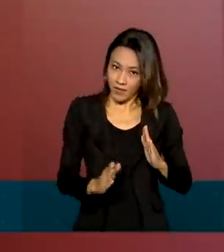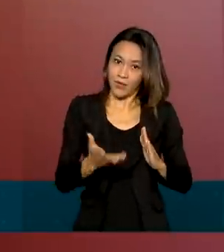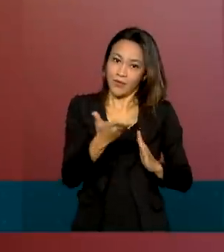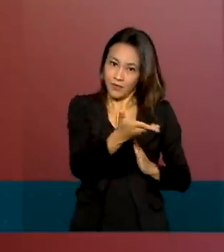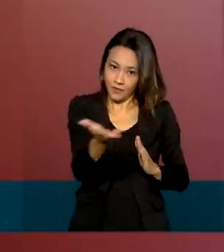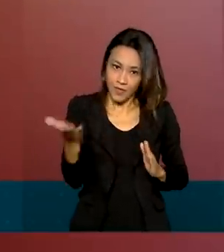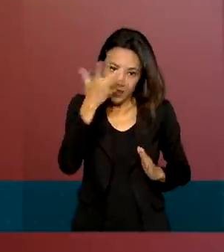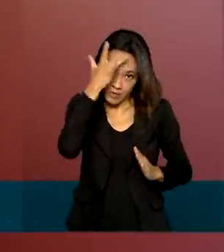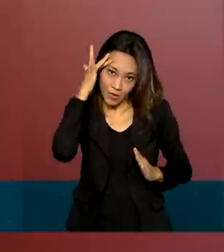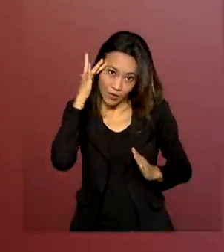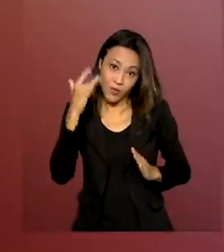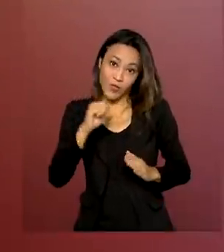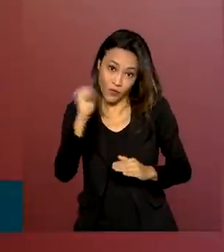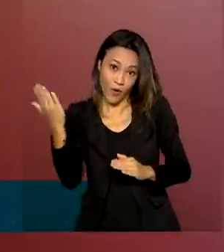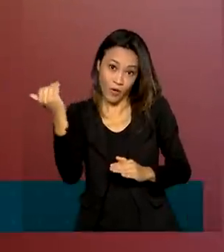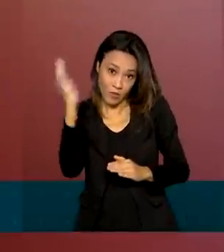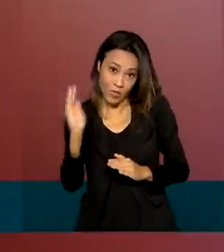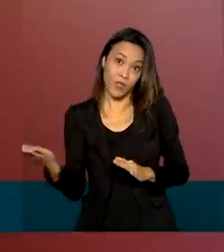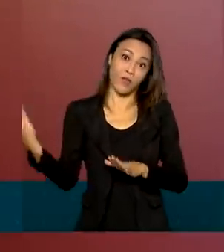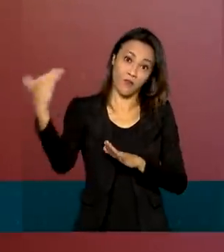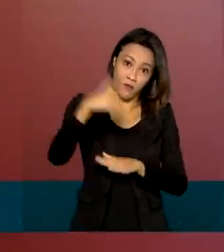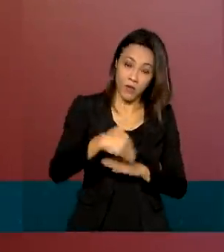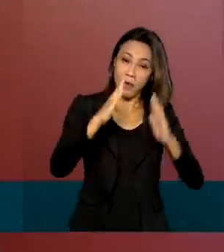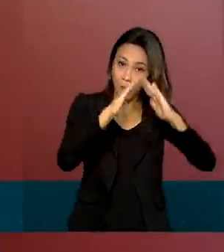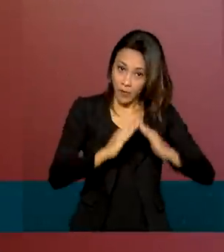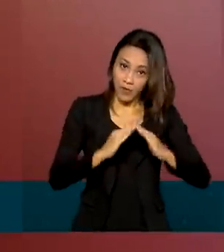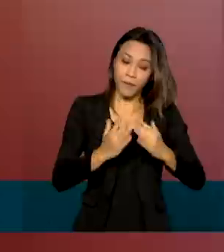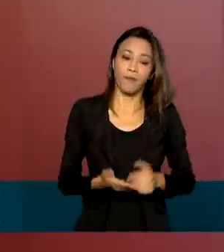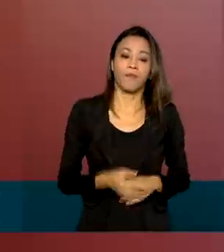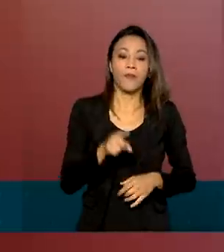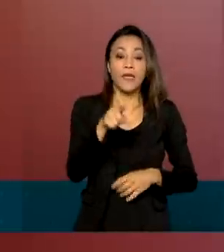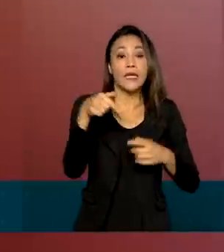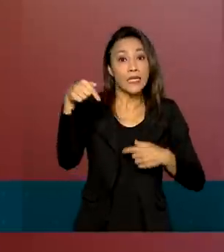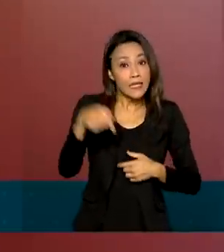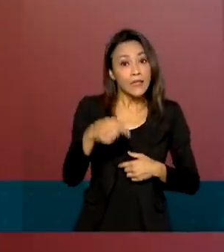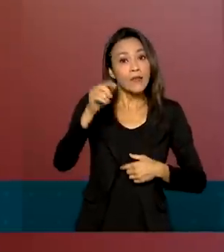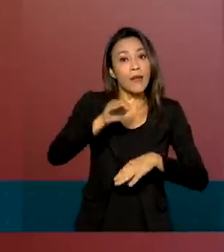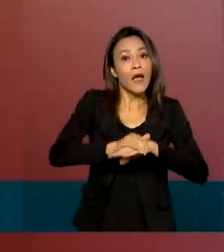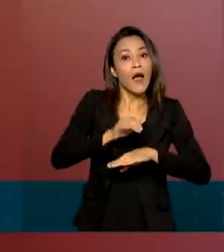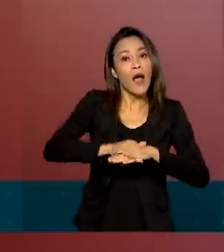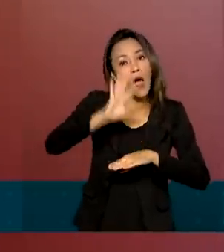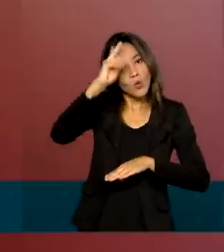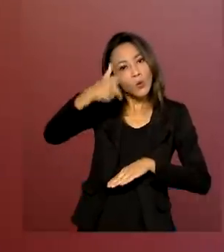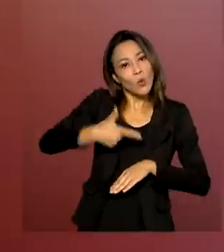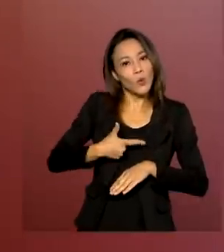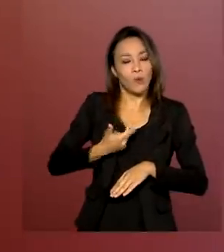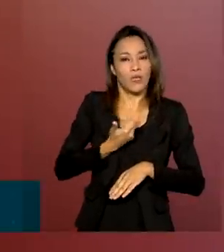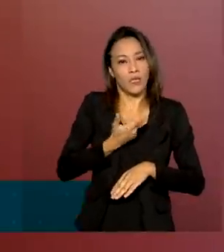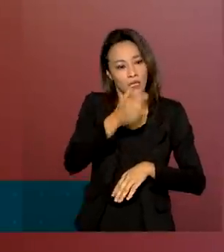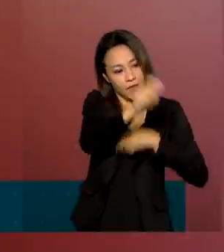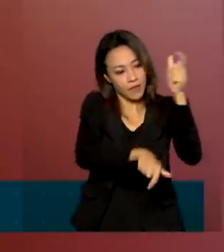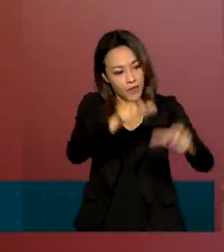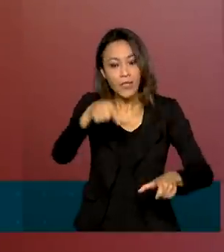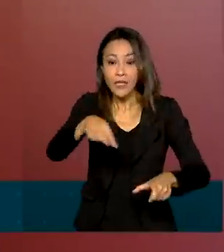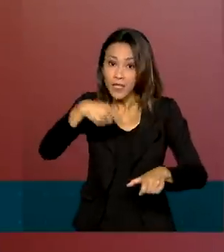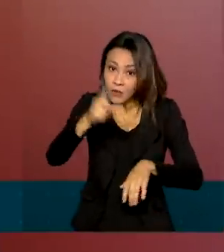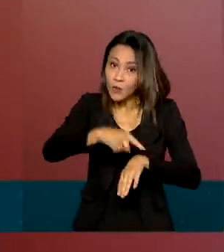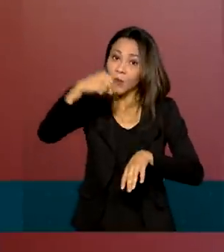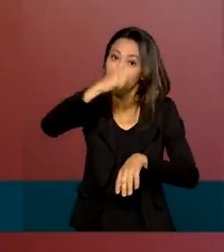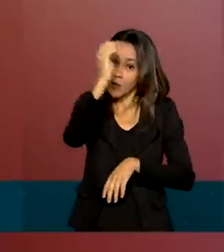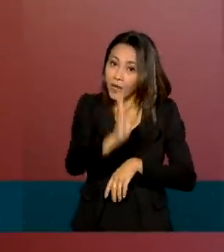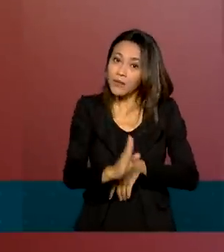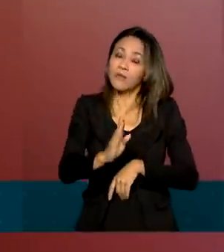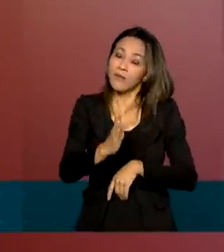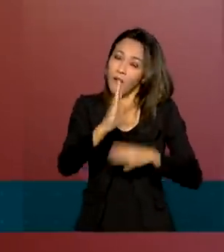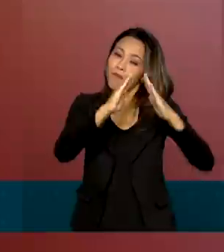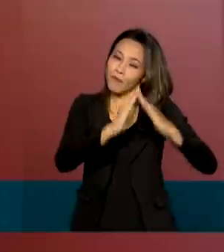é uma maneira de garantir a autonomia dele aqui no Brasil, no território que ele escolheu para tocar